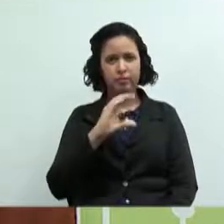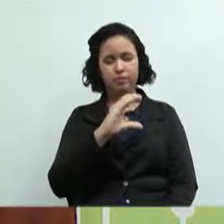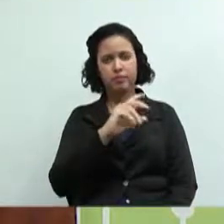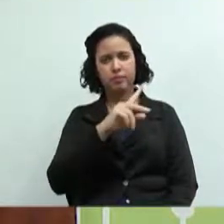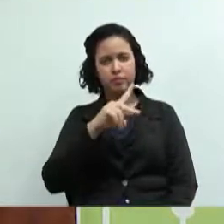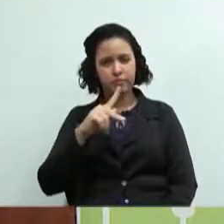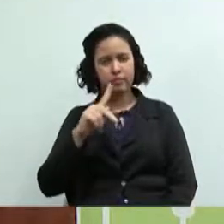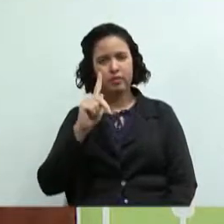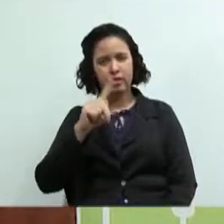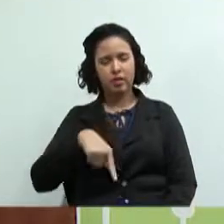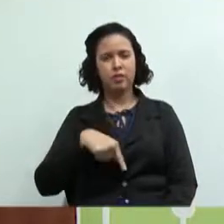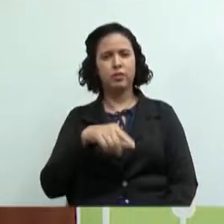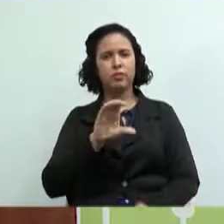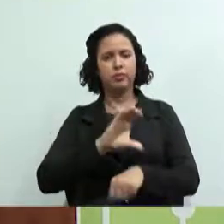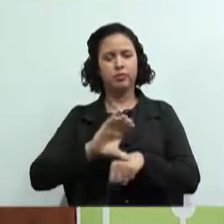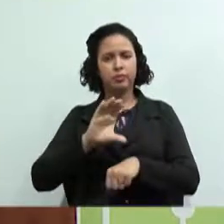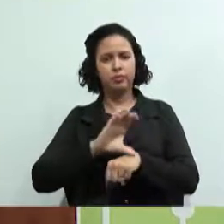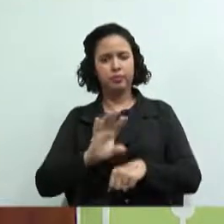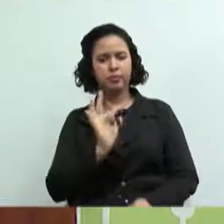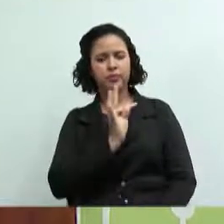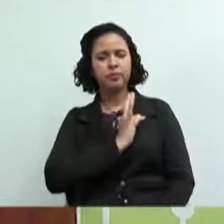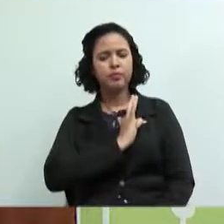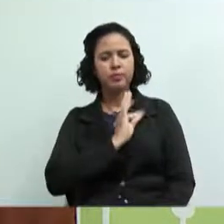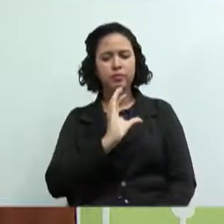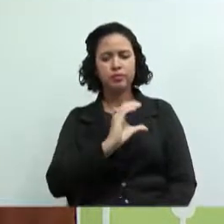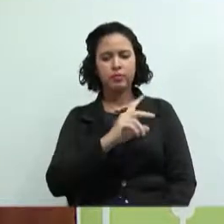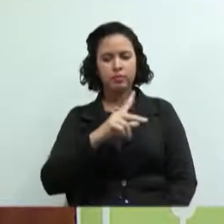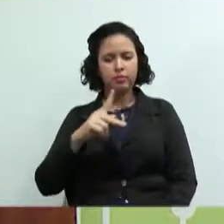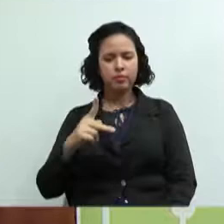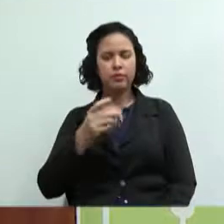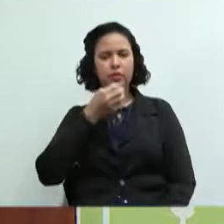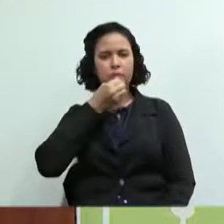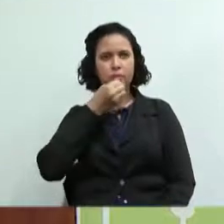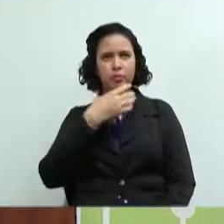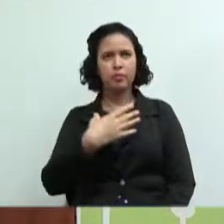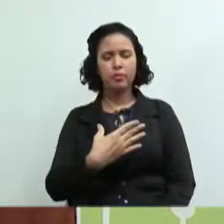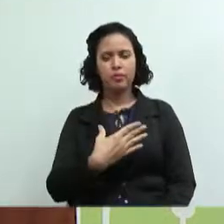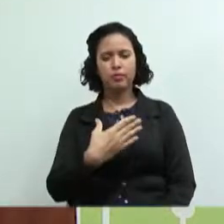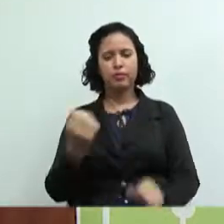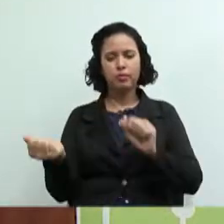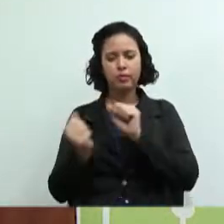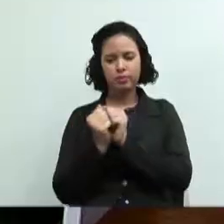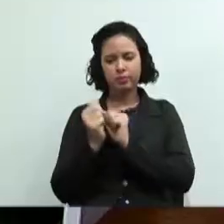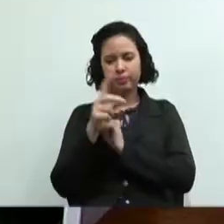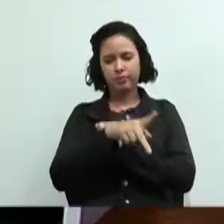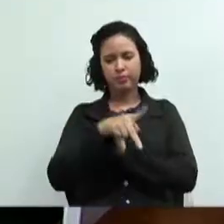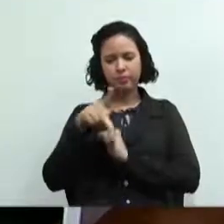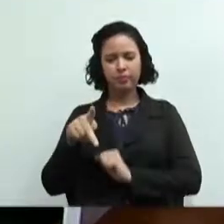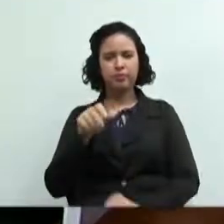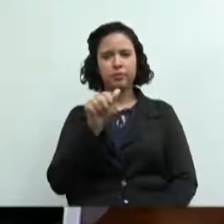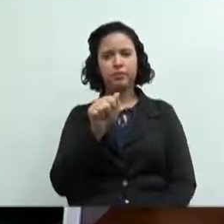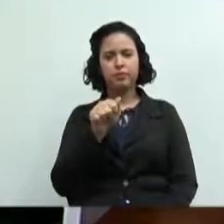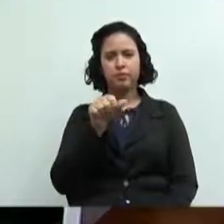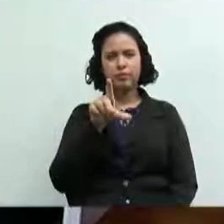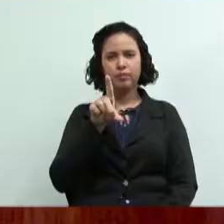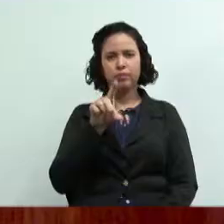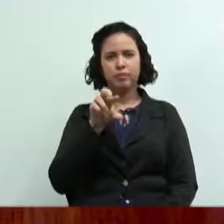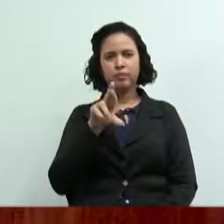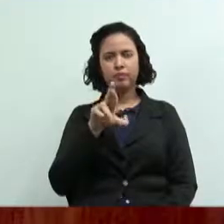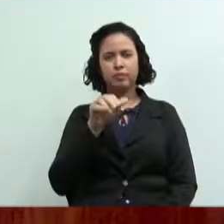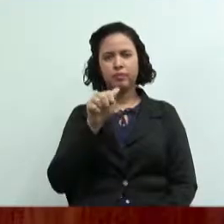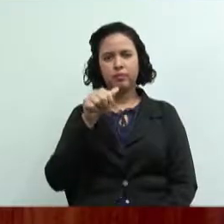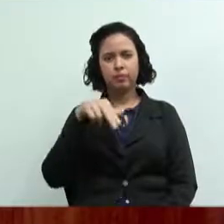de Técnico e Cooperativismo. Um grande prazer vê-los. Comigo mais uma vez a professora Adriana. Oi alunos, tudo bem?